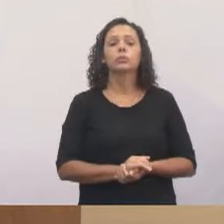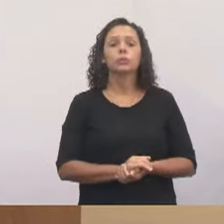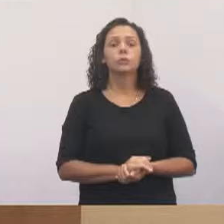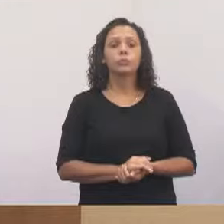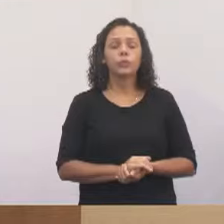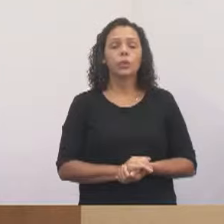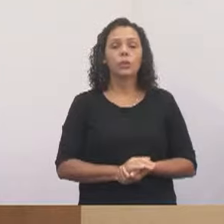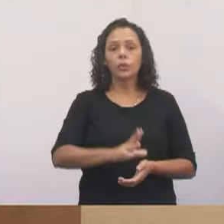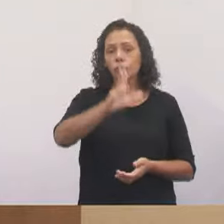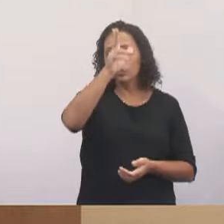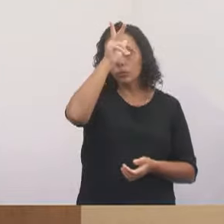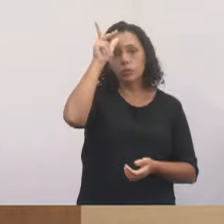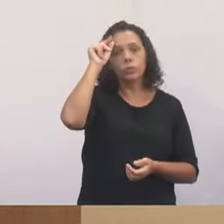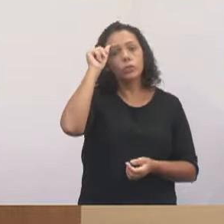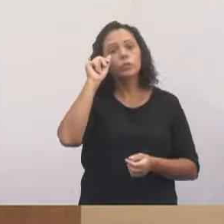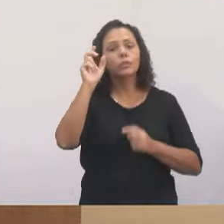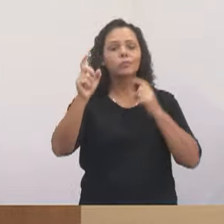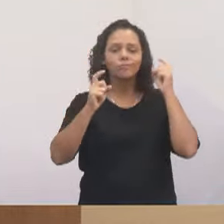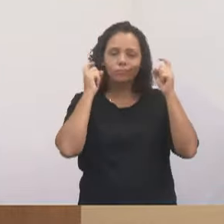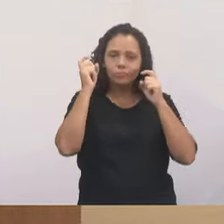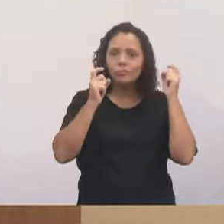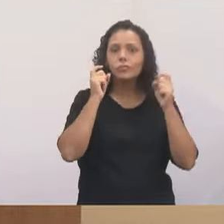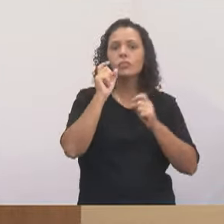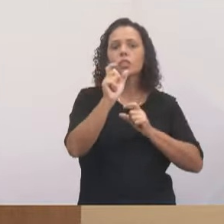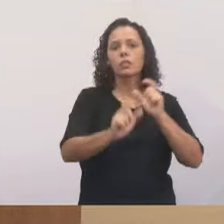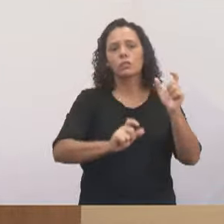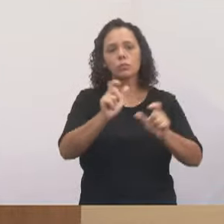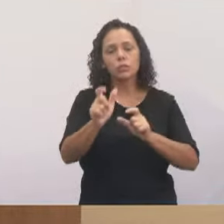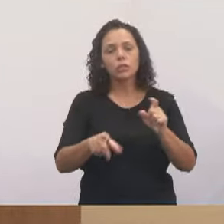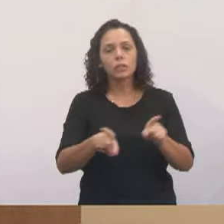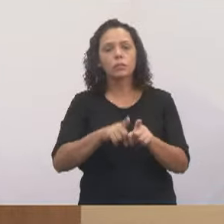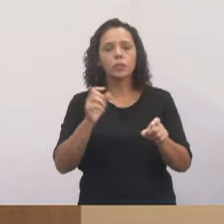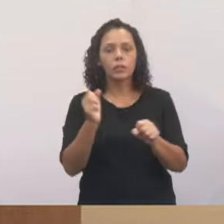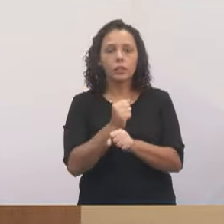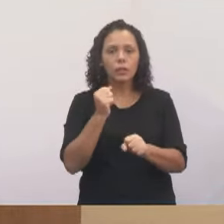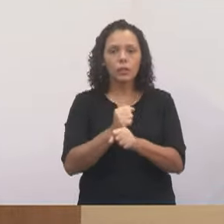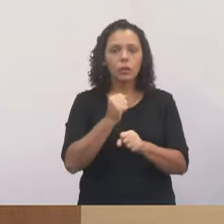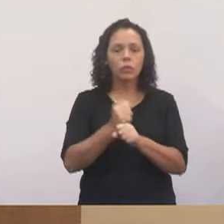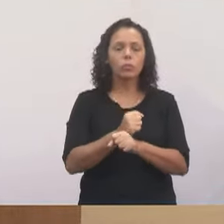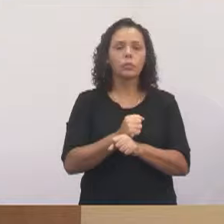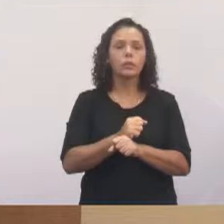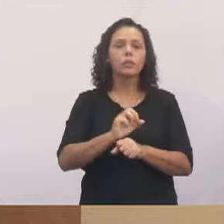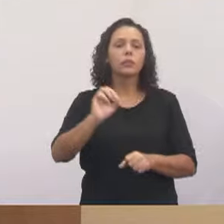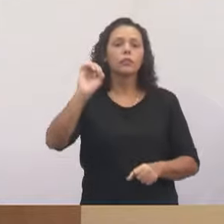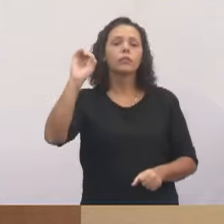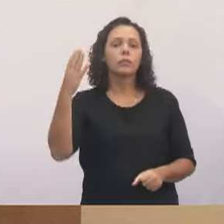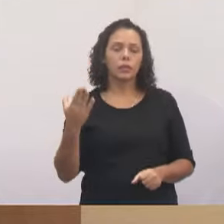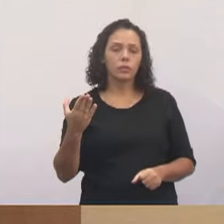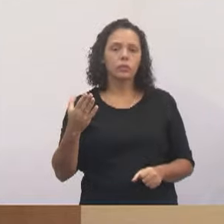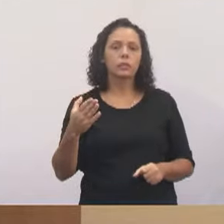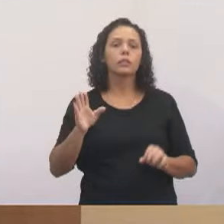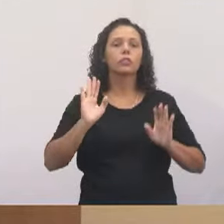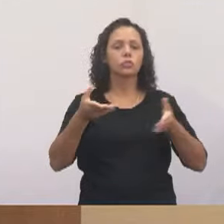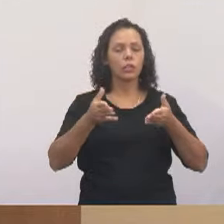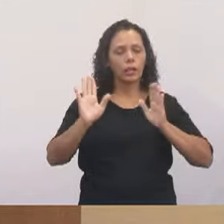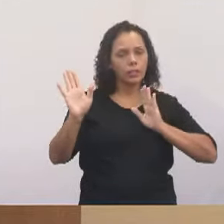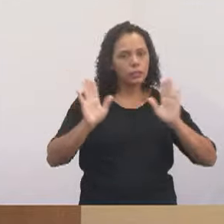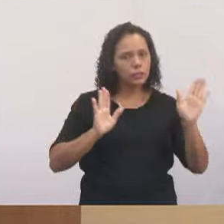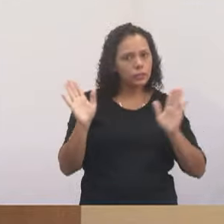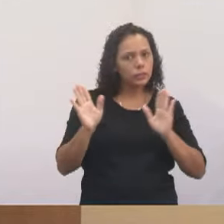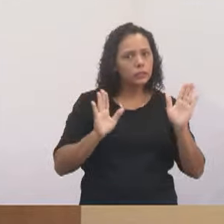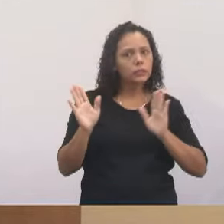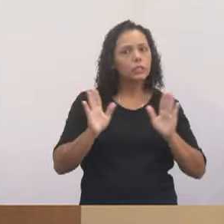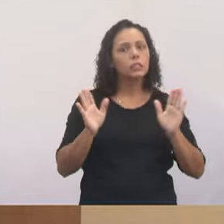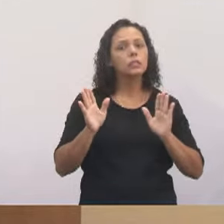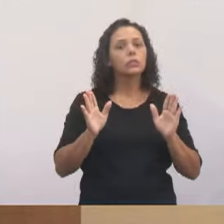se preocupa com o munícipe. E a obra em paralelo, essa obra vai ser feita também, já foi licitada, Dário. E